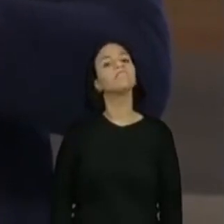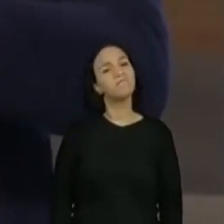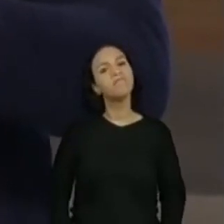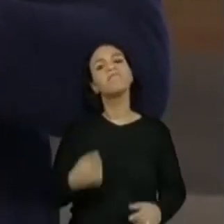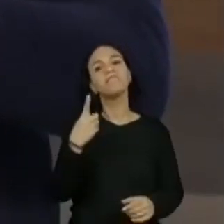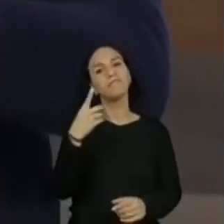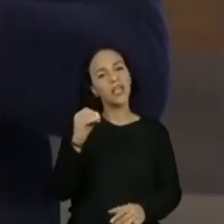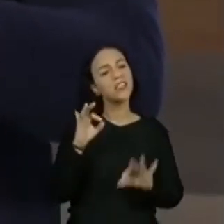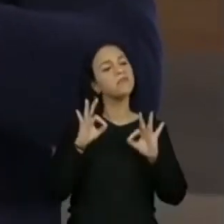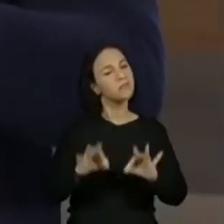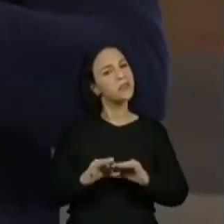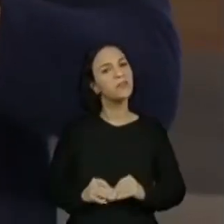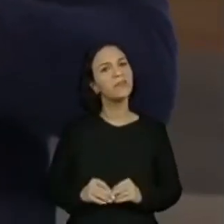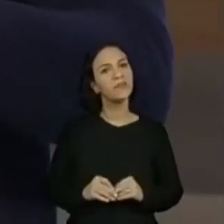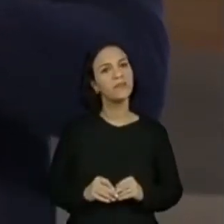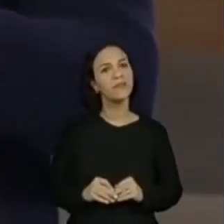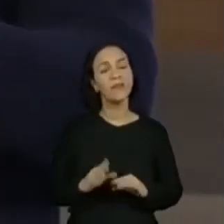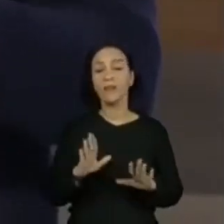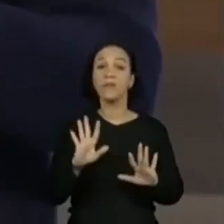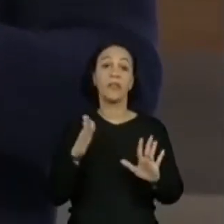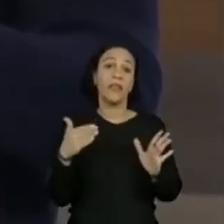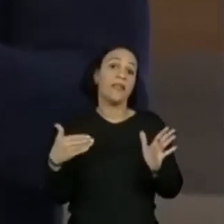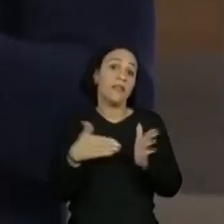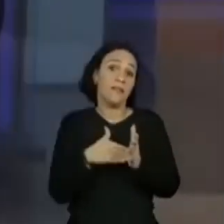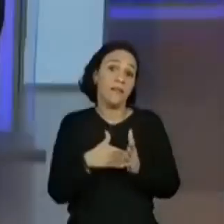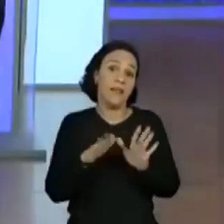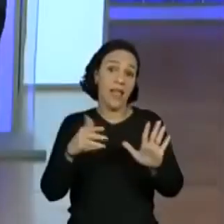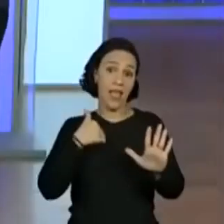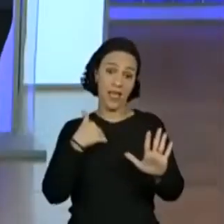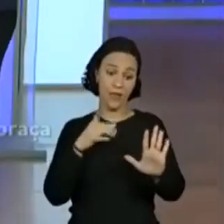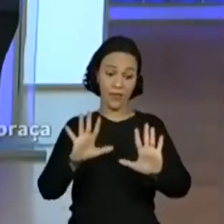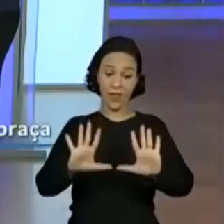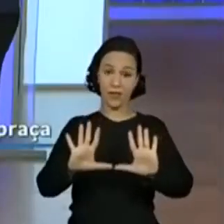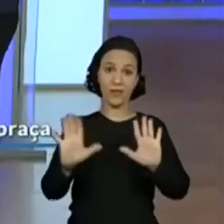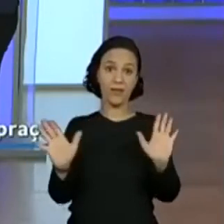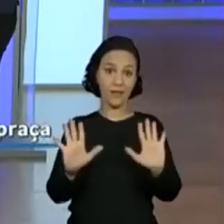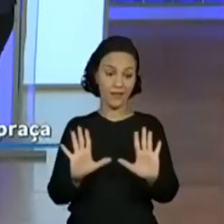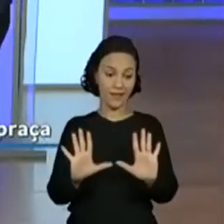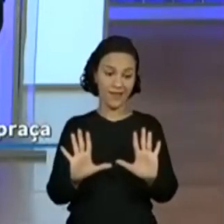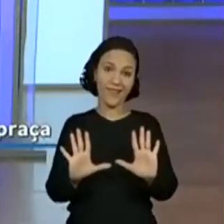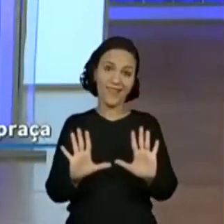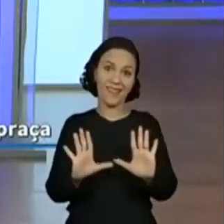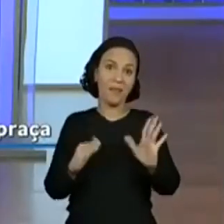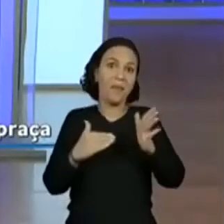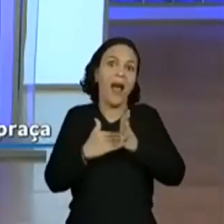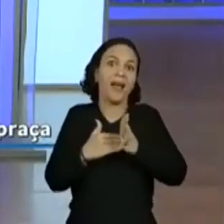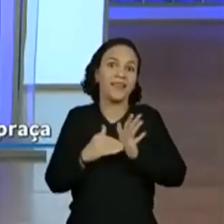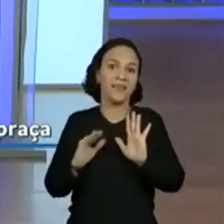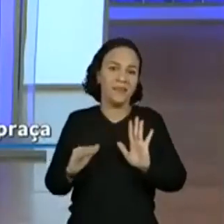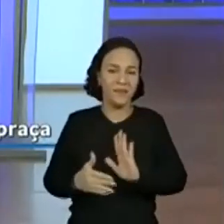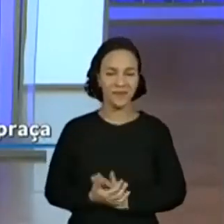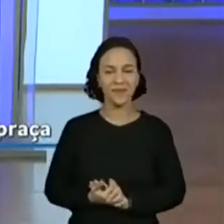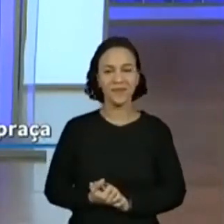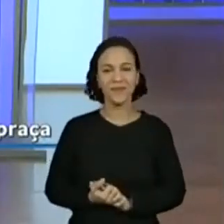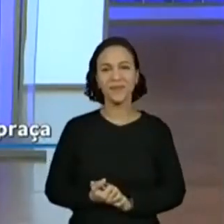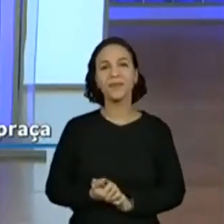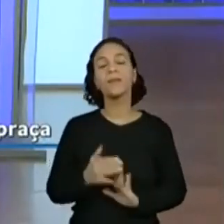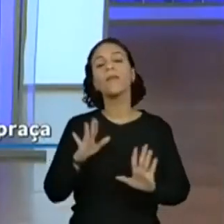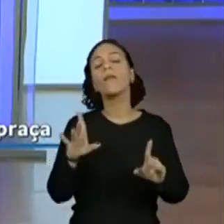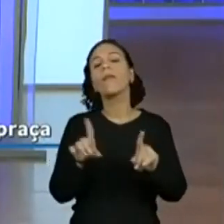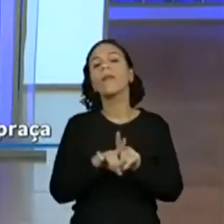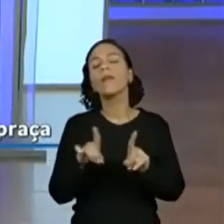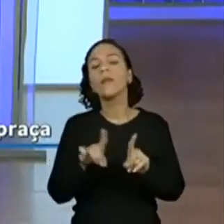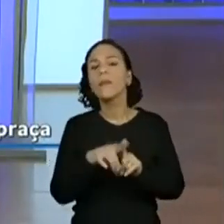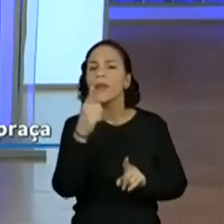dedinhos. Nunca vai passar porque, pelo menos, eu tenho 10 na mão. Então. Agora, se a gente olhar também uma